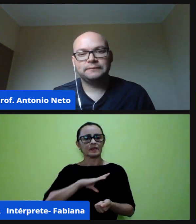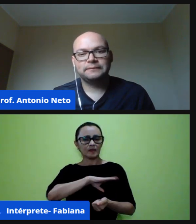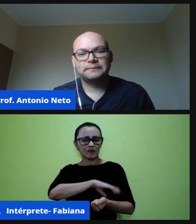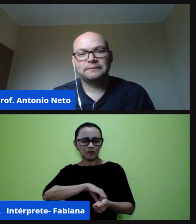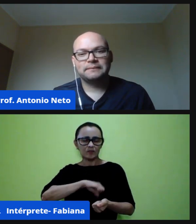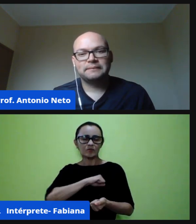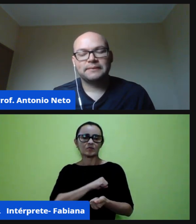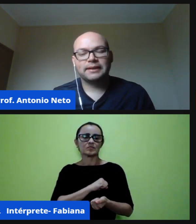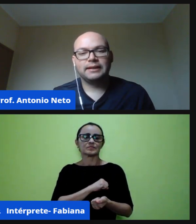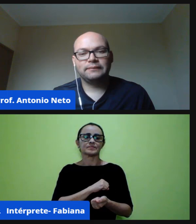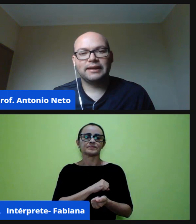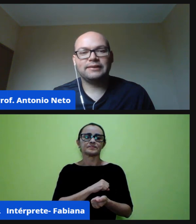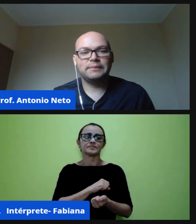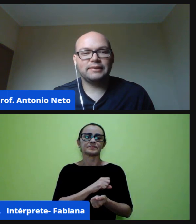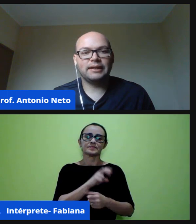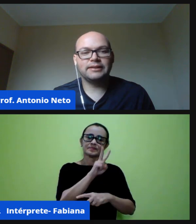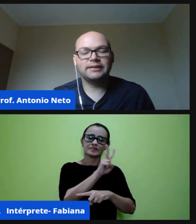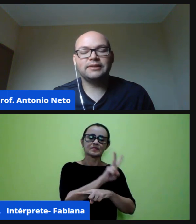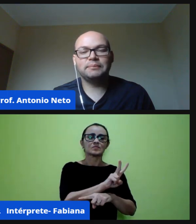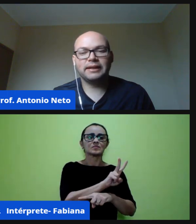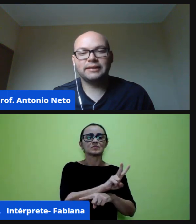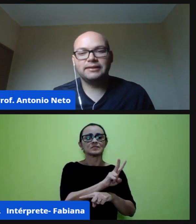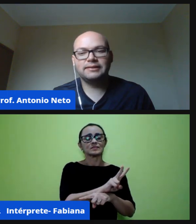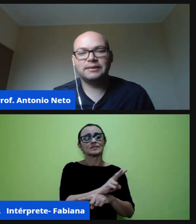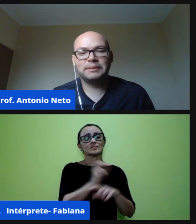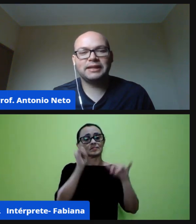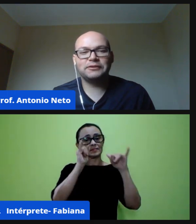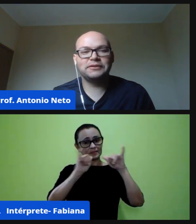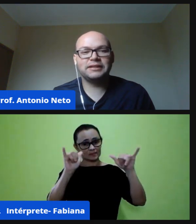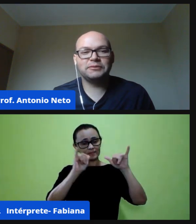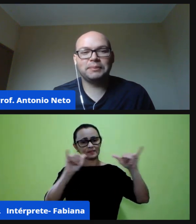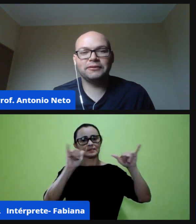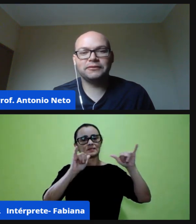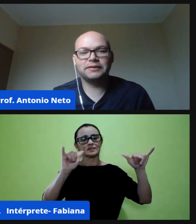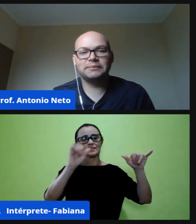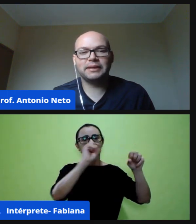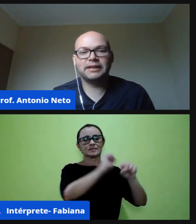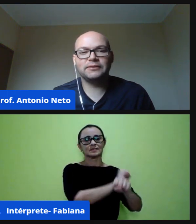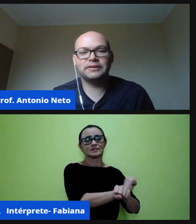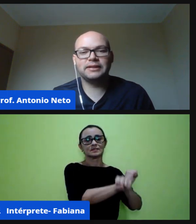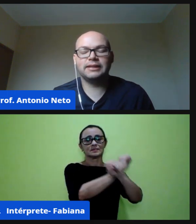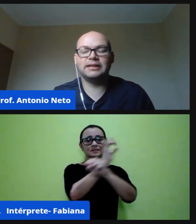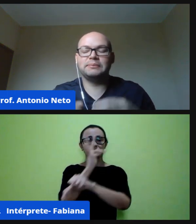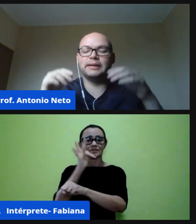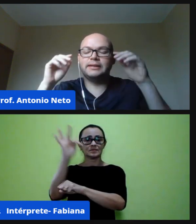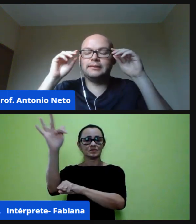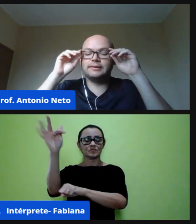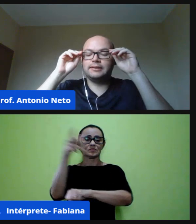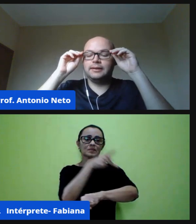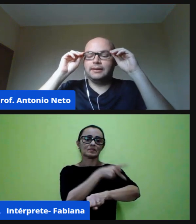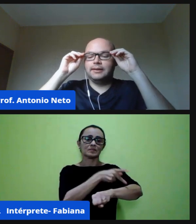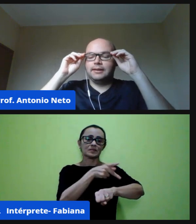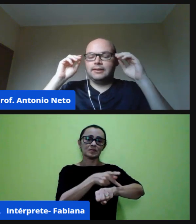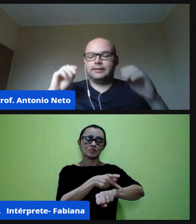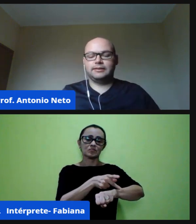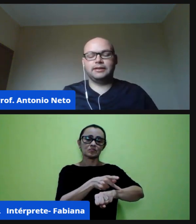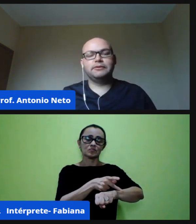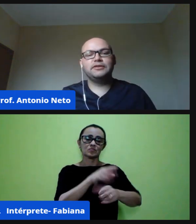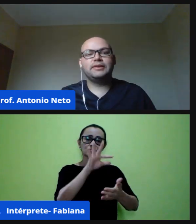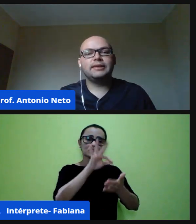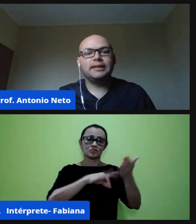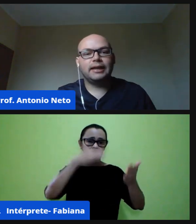cuidado né essa mensagem de esperança pedagogia do Paulo Freire pedagogia da esperança